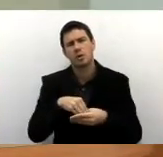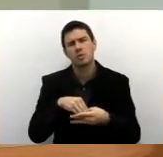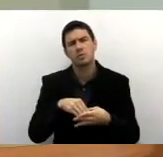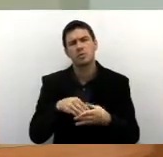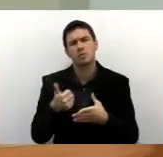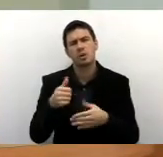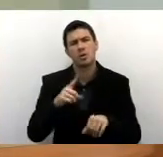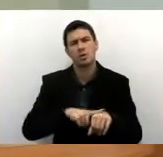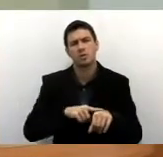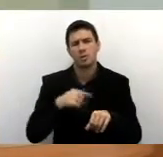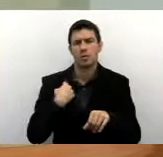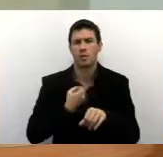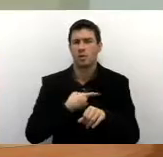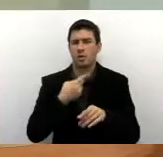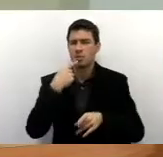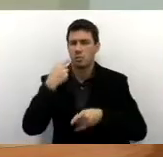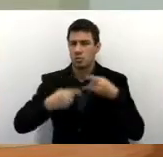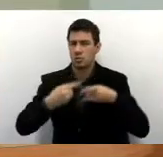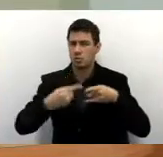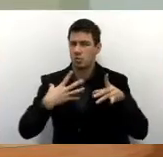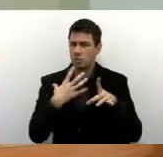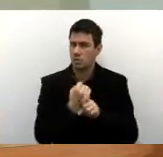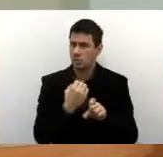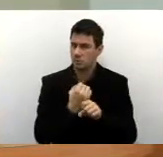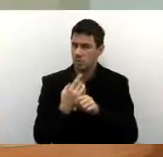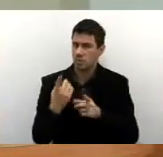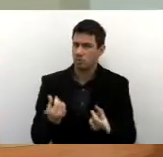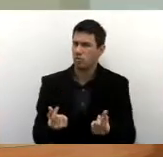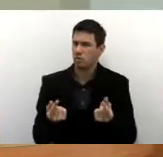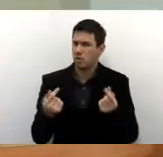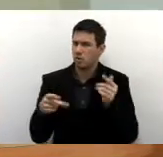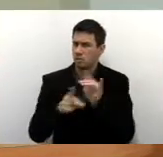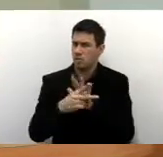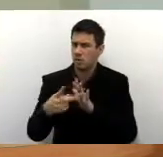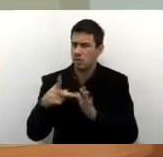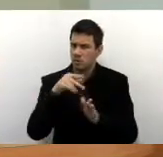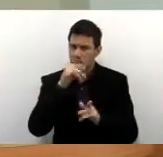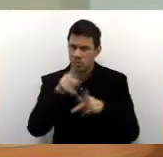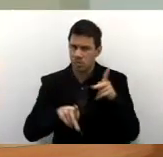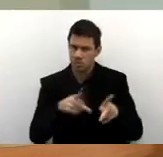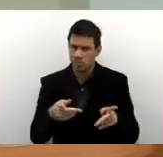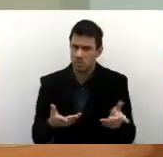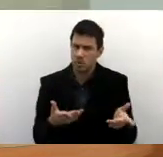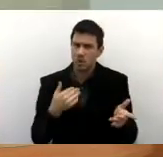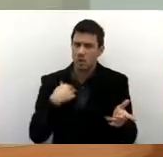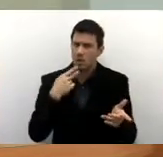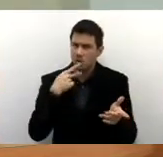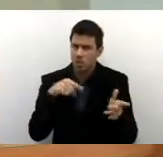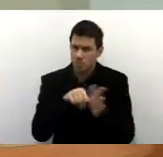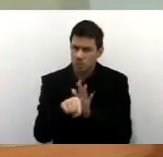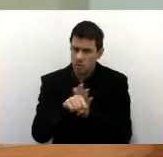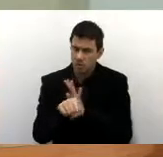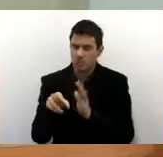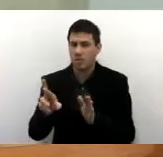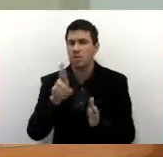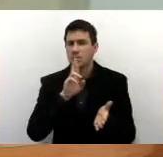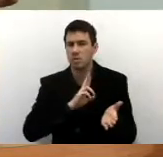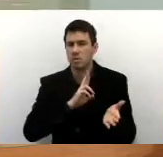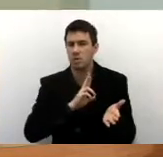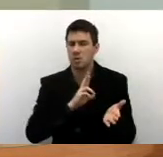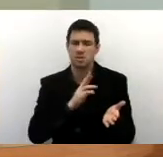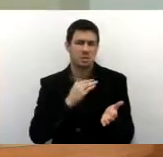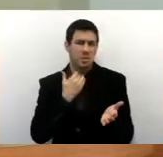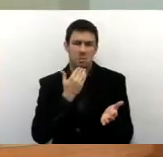E nós estamos discutindo o orçamento, dinheiro público que é do contribuinte. Por isso que eu estou fazendo esse questionamento. A resposta que ele me deu